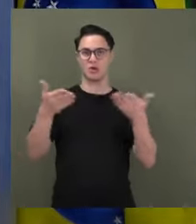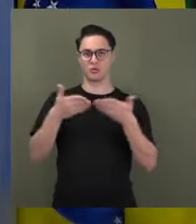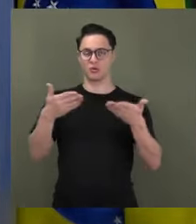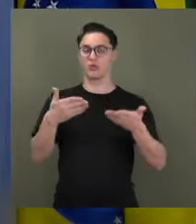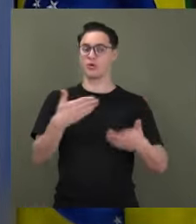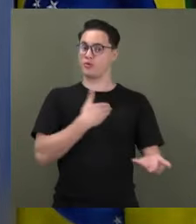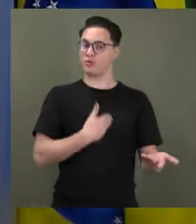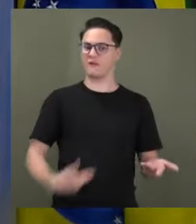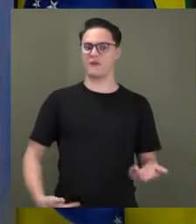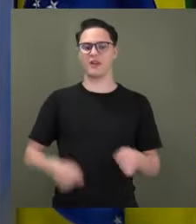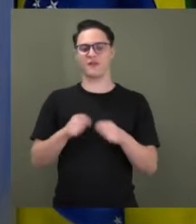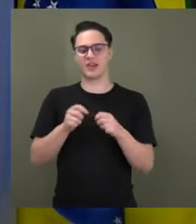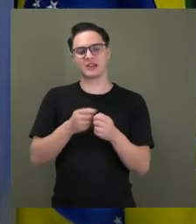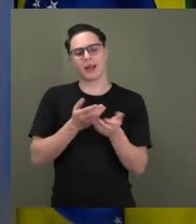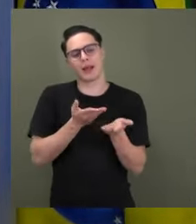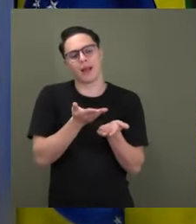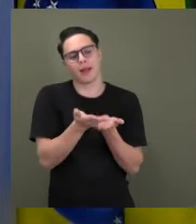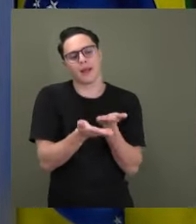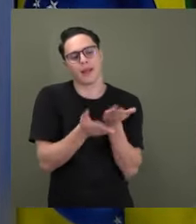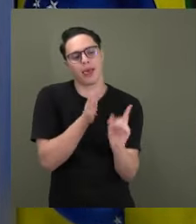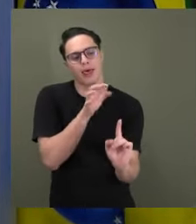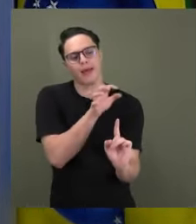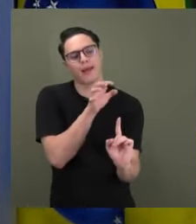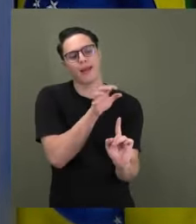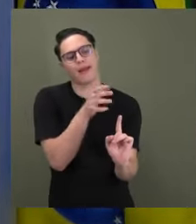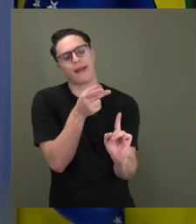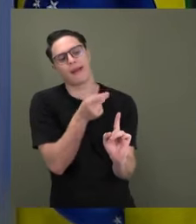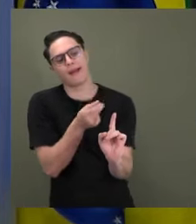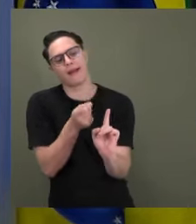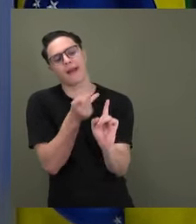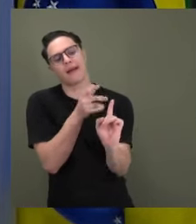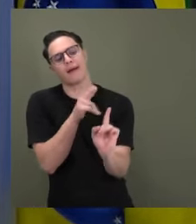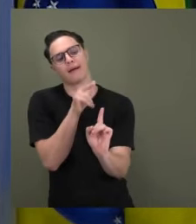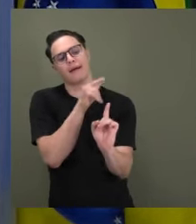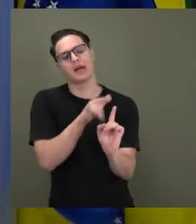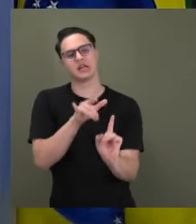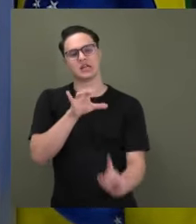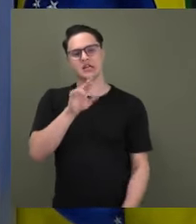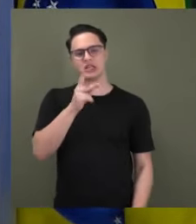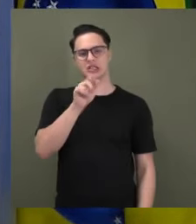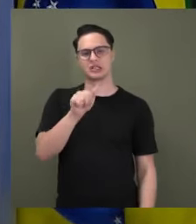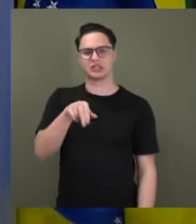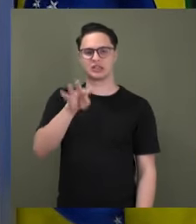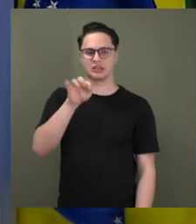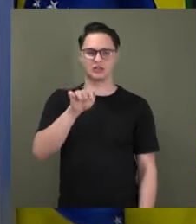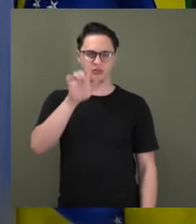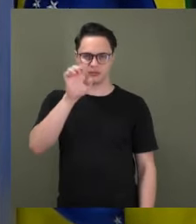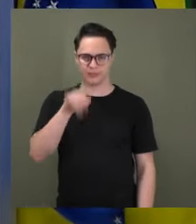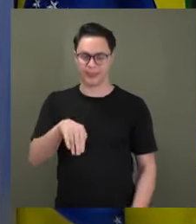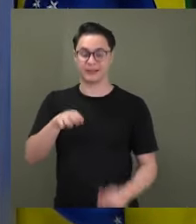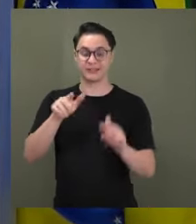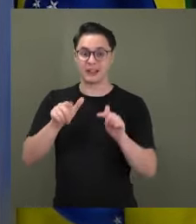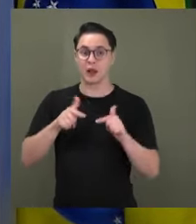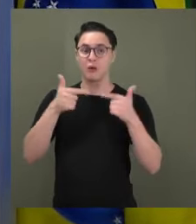Isso é chantagem. Isso é uma forma ditatorial de agir, que não tem